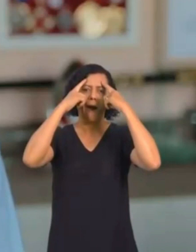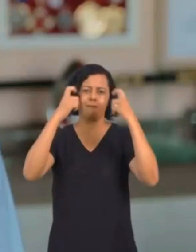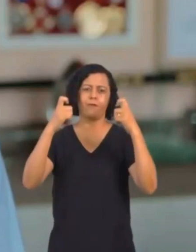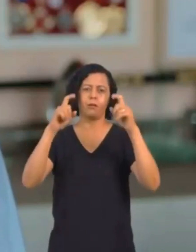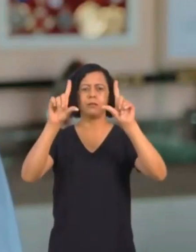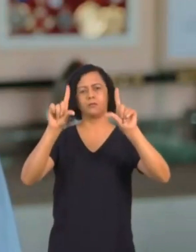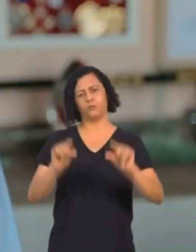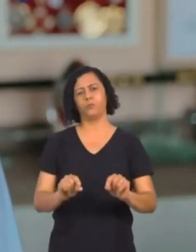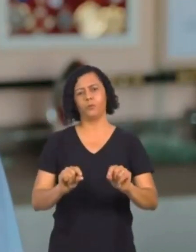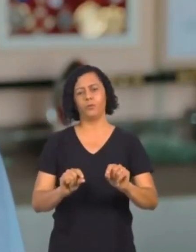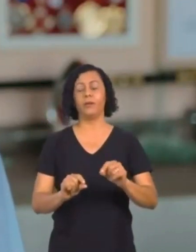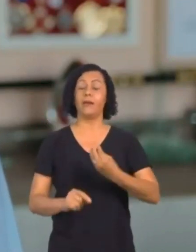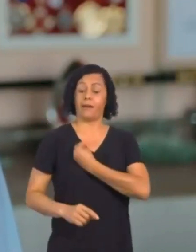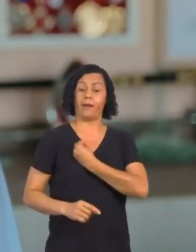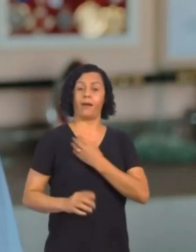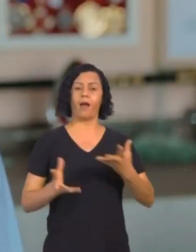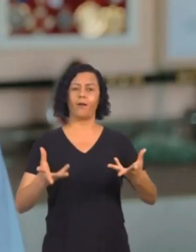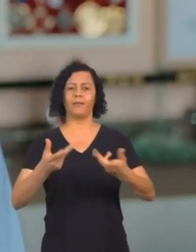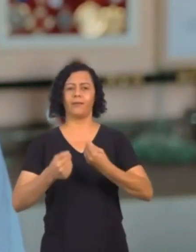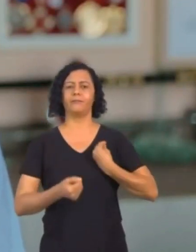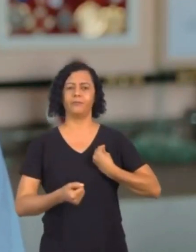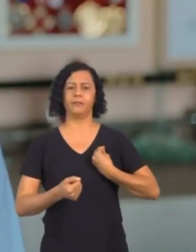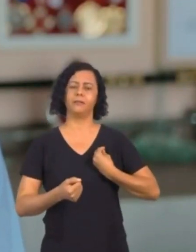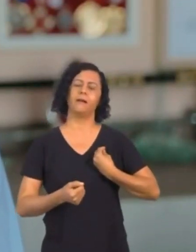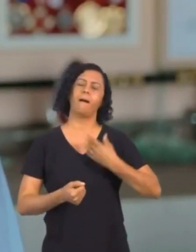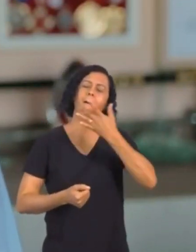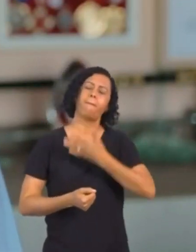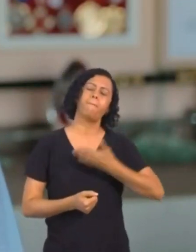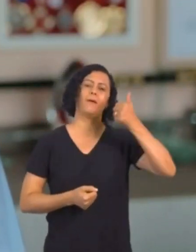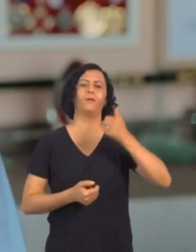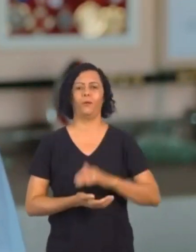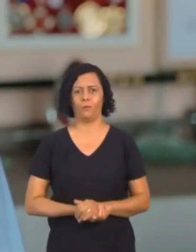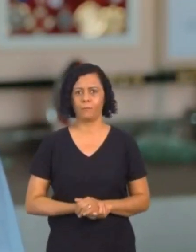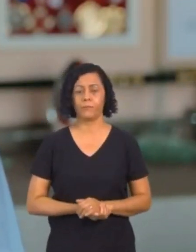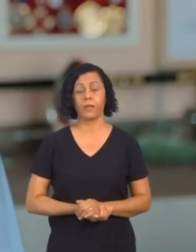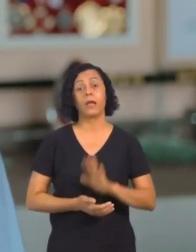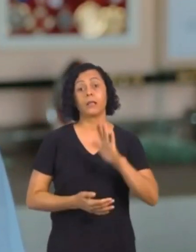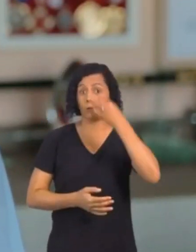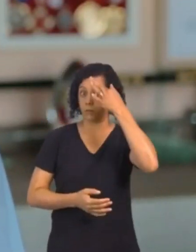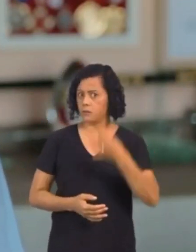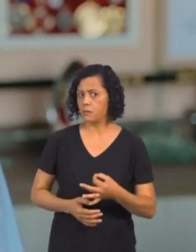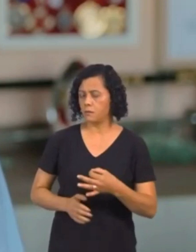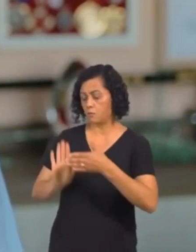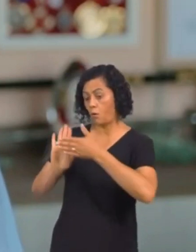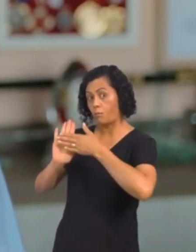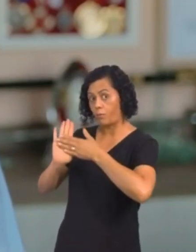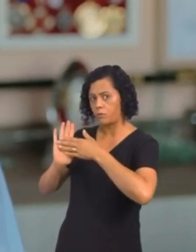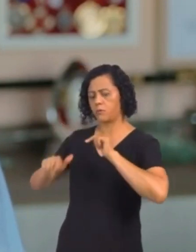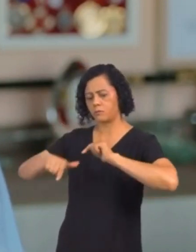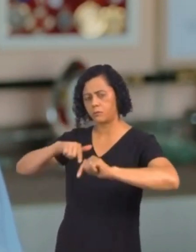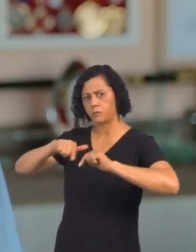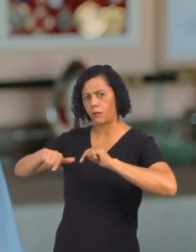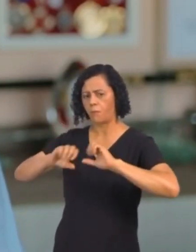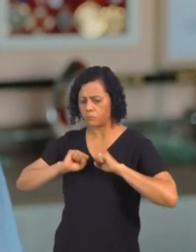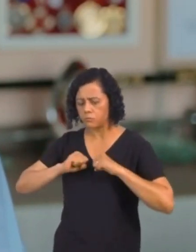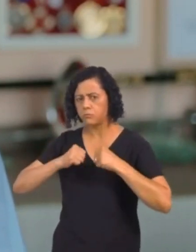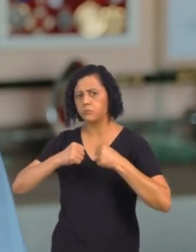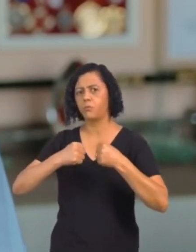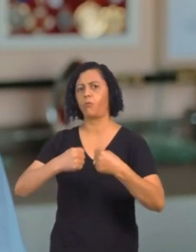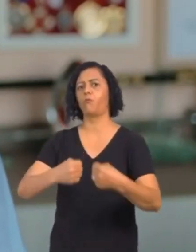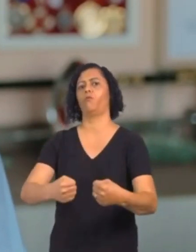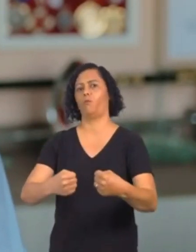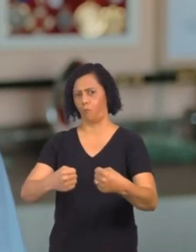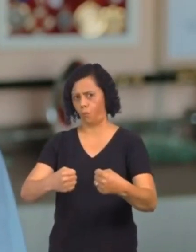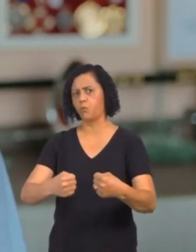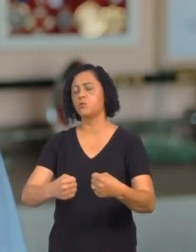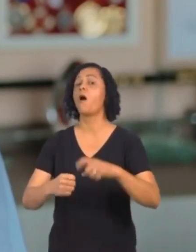Pode ter certeza que esse projeto é o projeto do bem, é o projeto do trabalho, é o projeto da dedicação, é